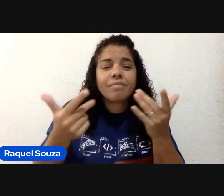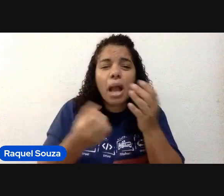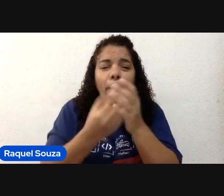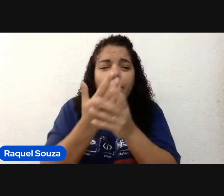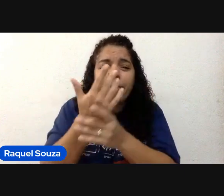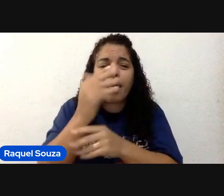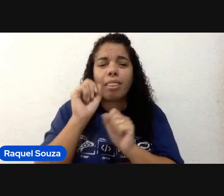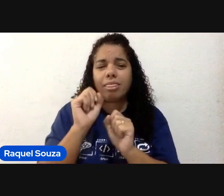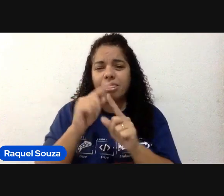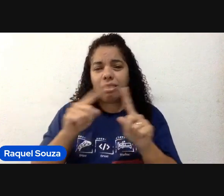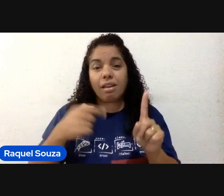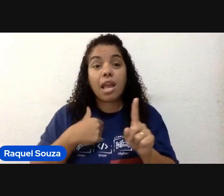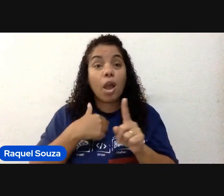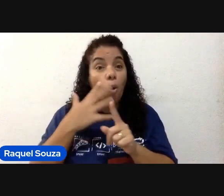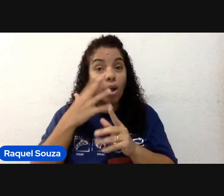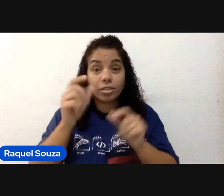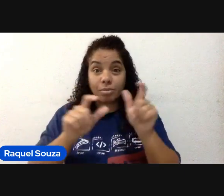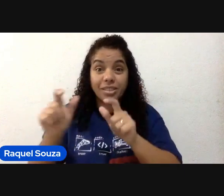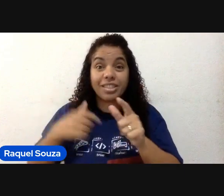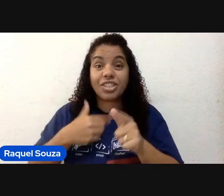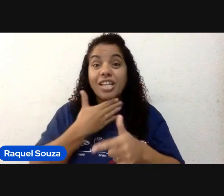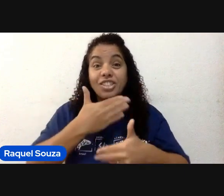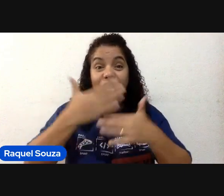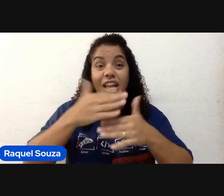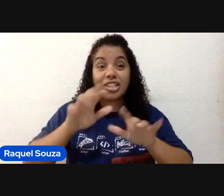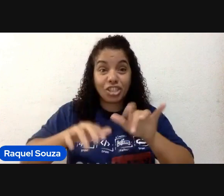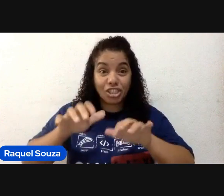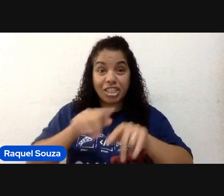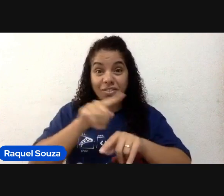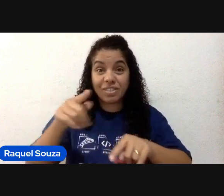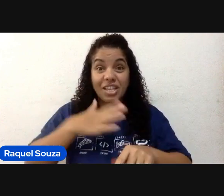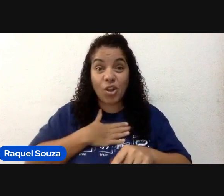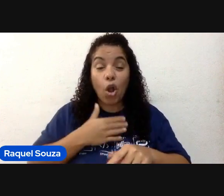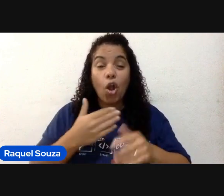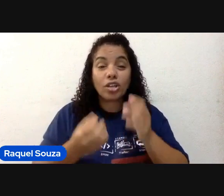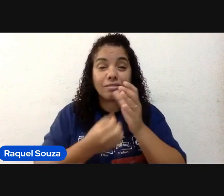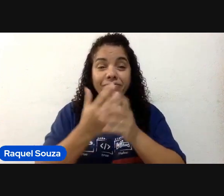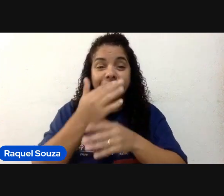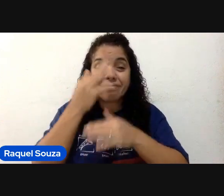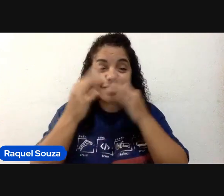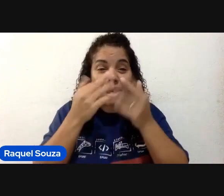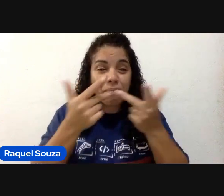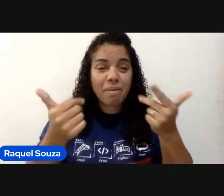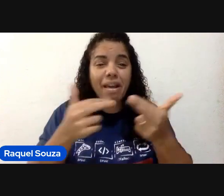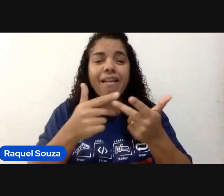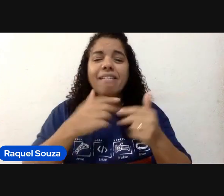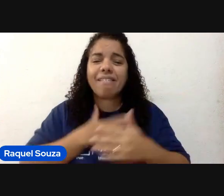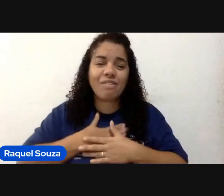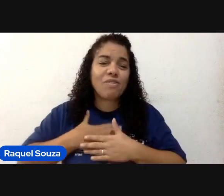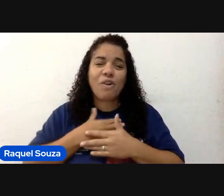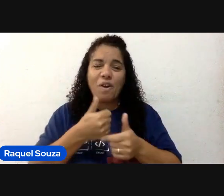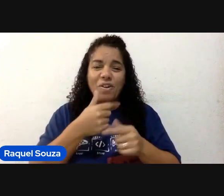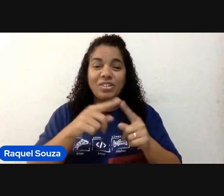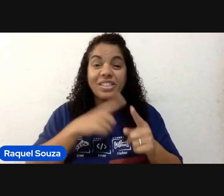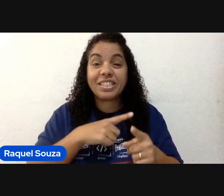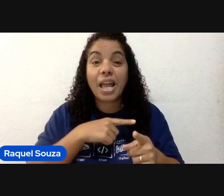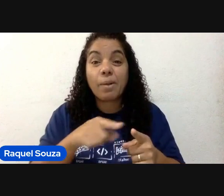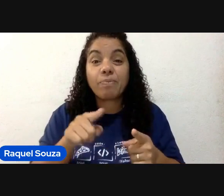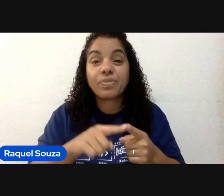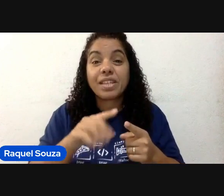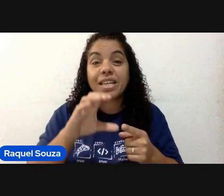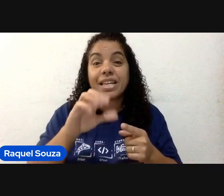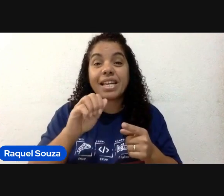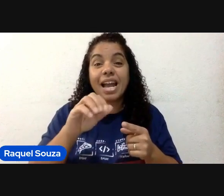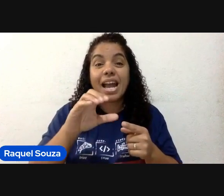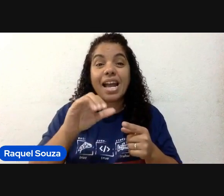Então, eu acho que tem bastante gente aí no chat. Digita aí no chat se você também gosta de plantas, é um amante das plantas. Ali tem um cacto,